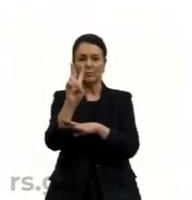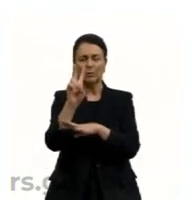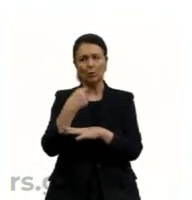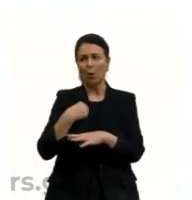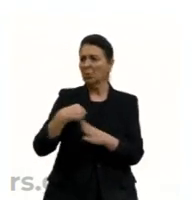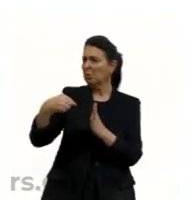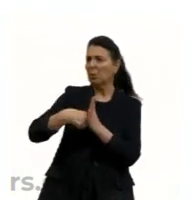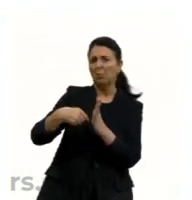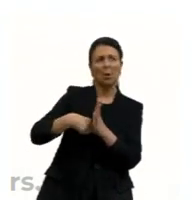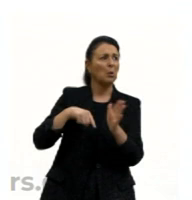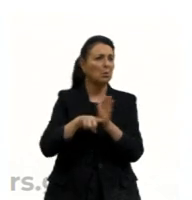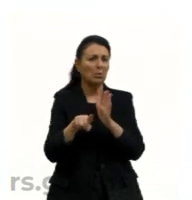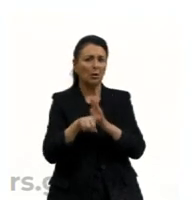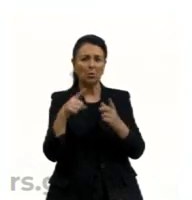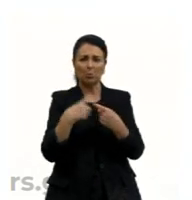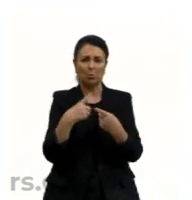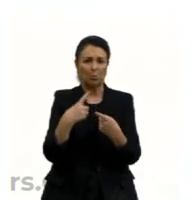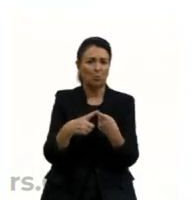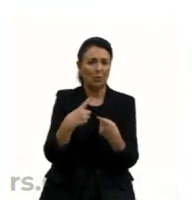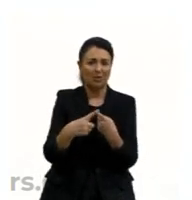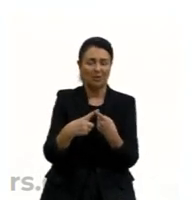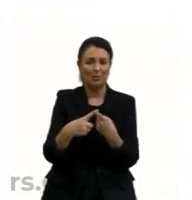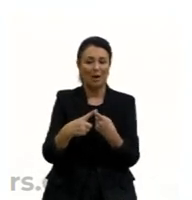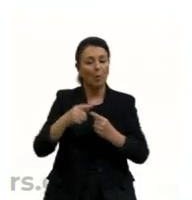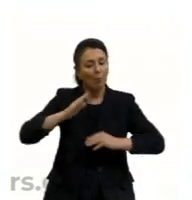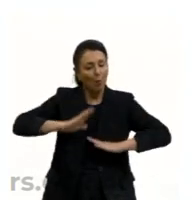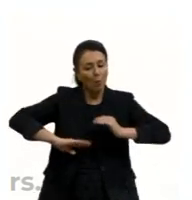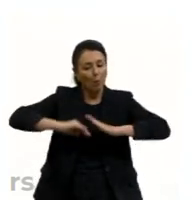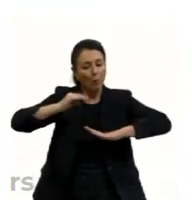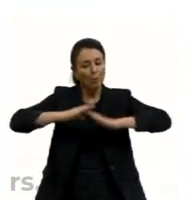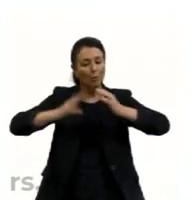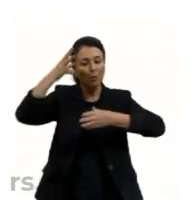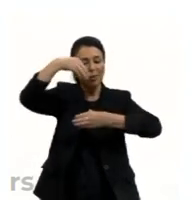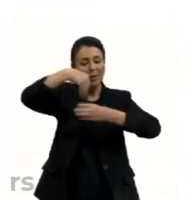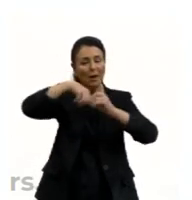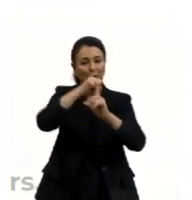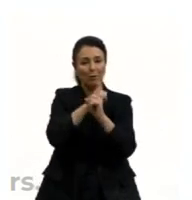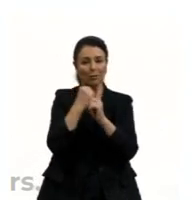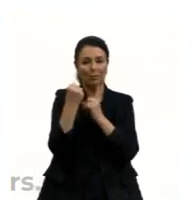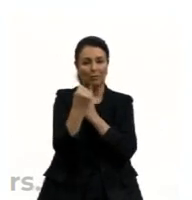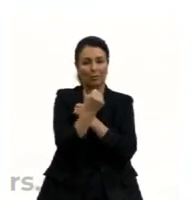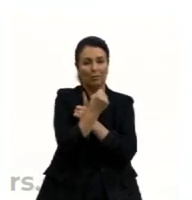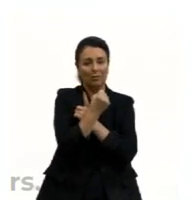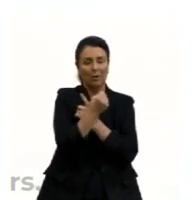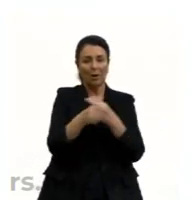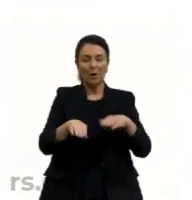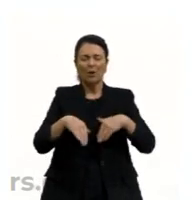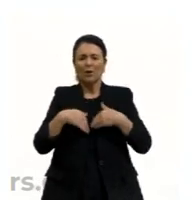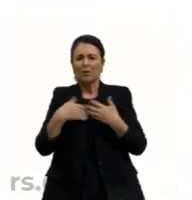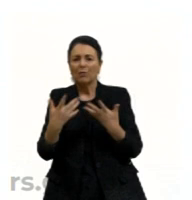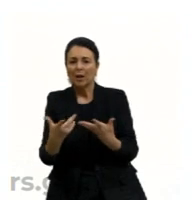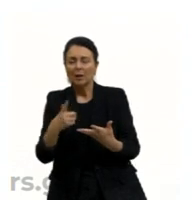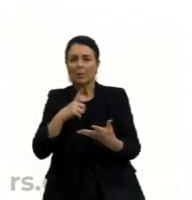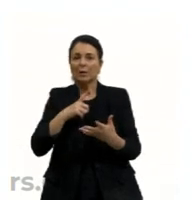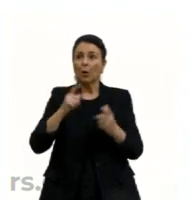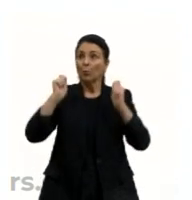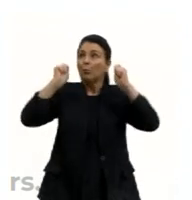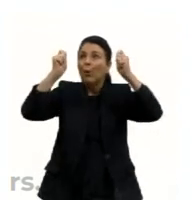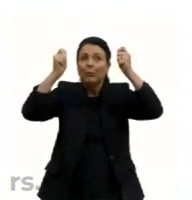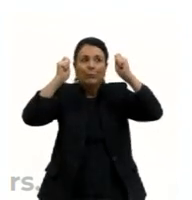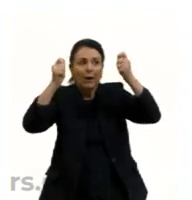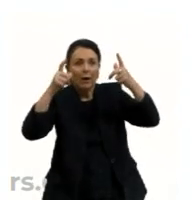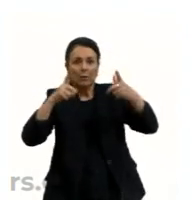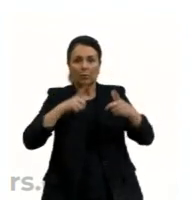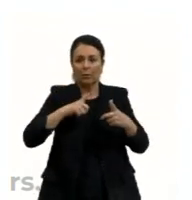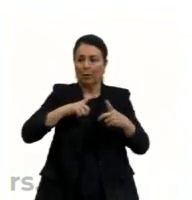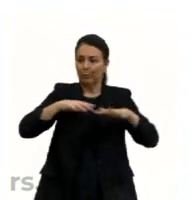Porque essa continuidade garante a construção social. E aí a gente vai ver, por exemplo, sempre que há um protesto, há